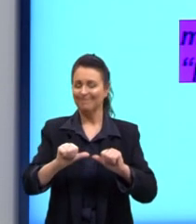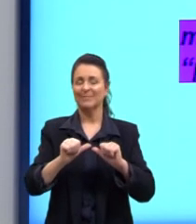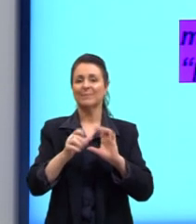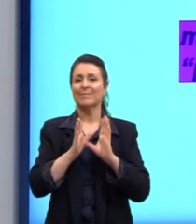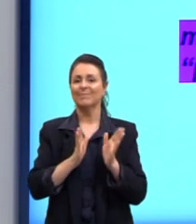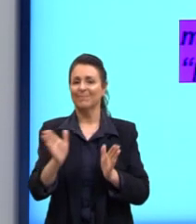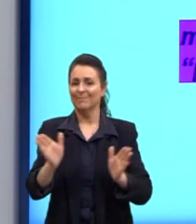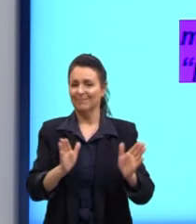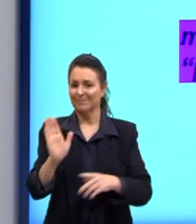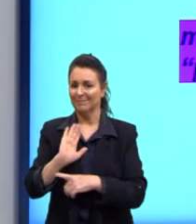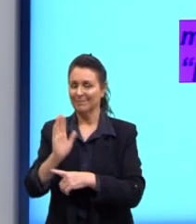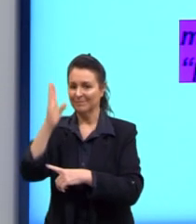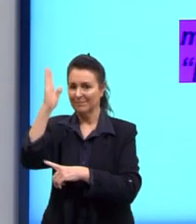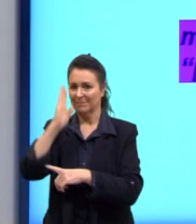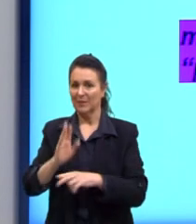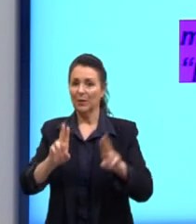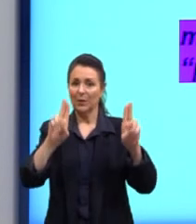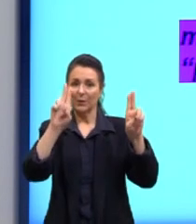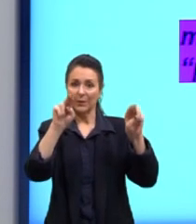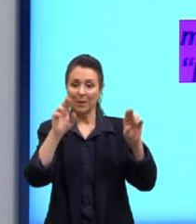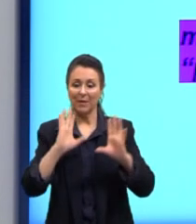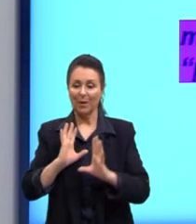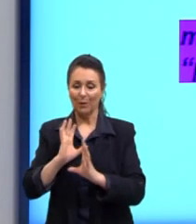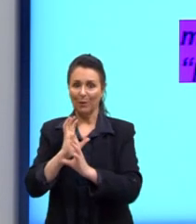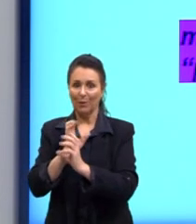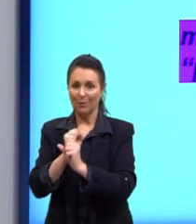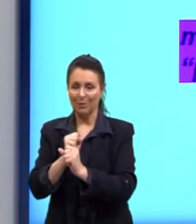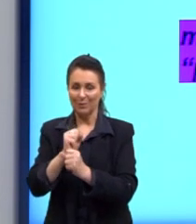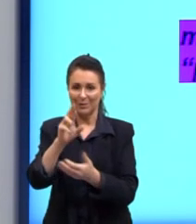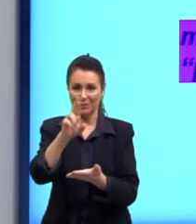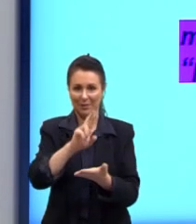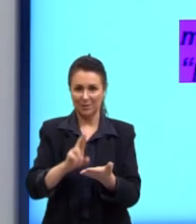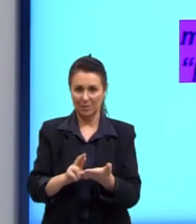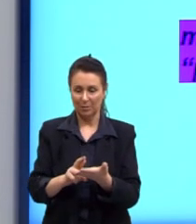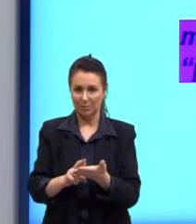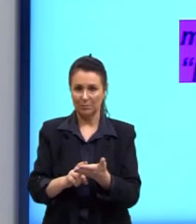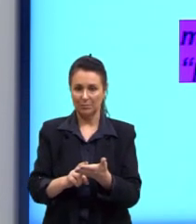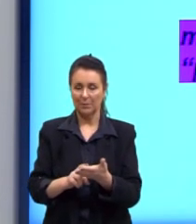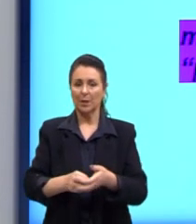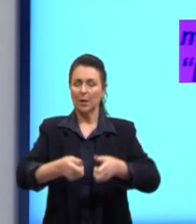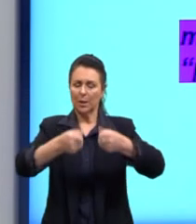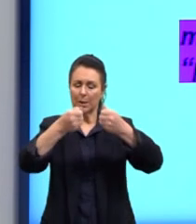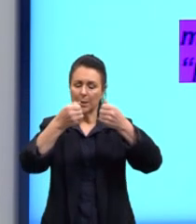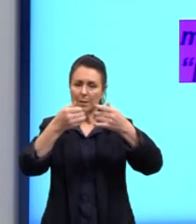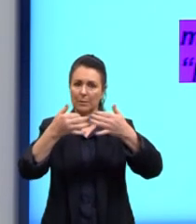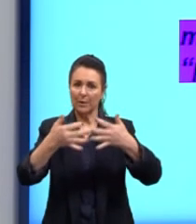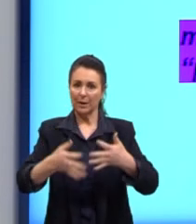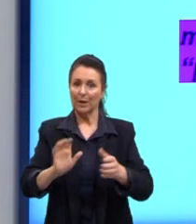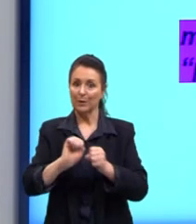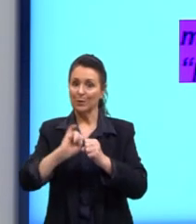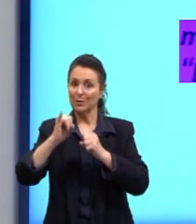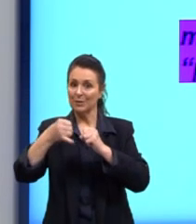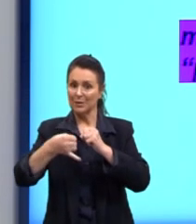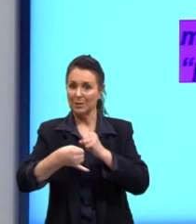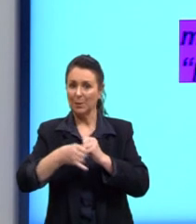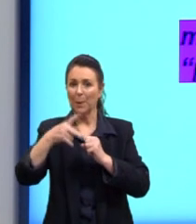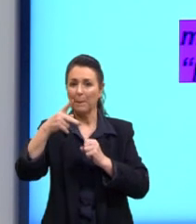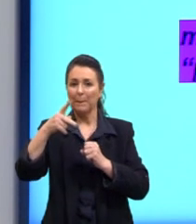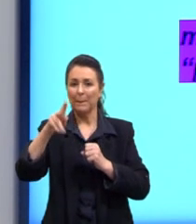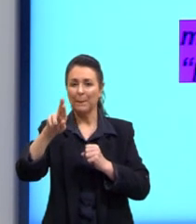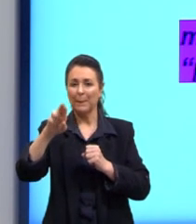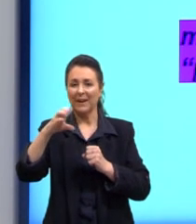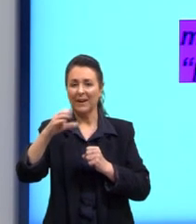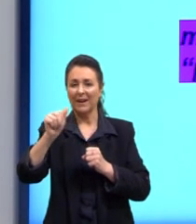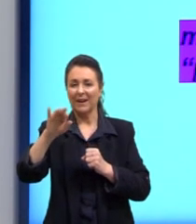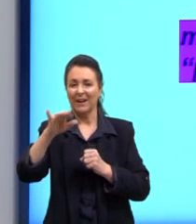no Brasil. Menção ao tema na conclusão da redação. Definindo, a partir do adjetivo, precária, como o